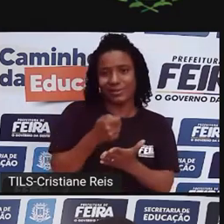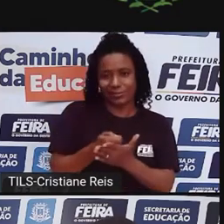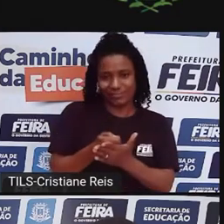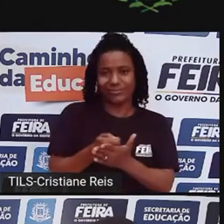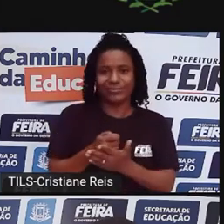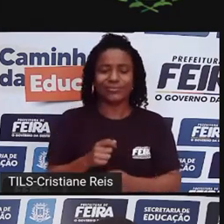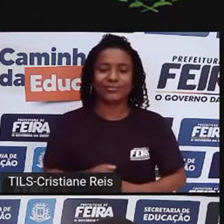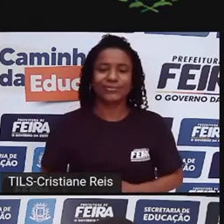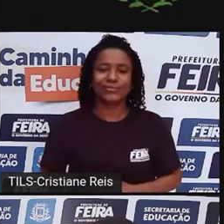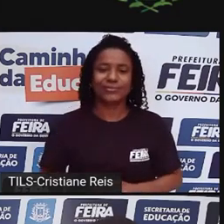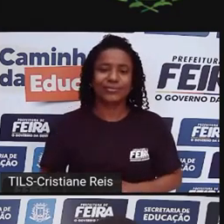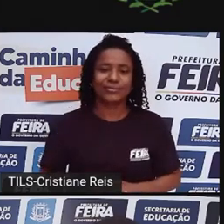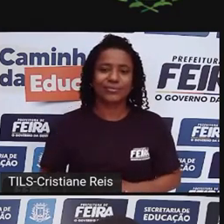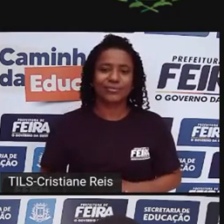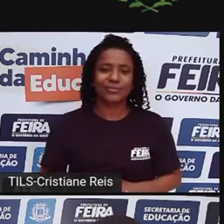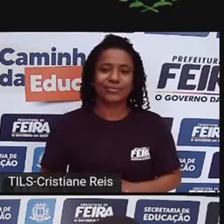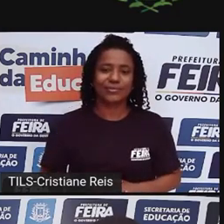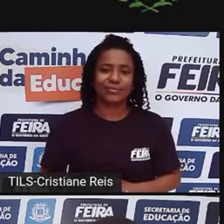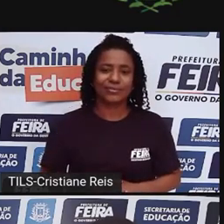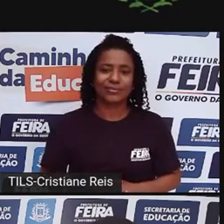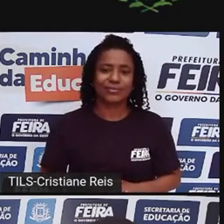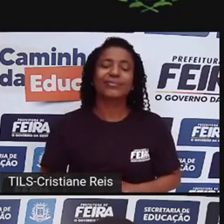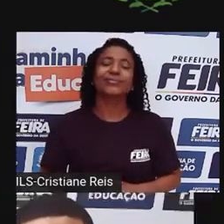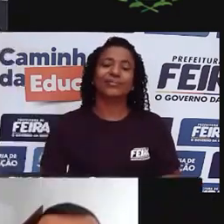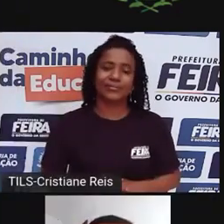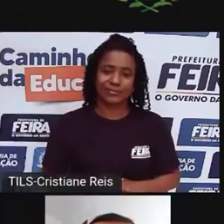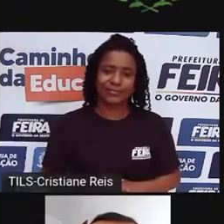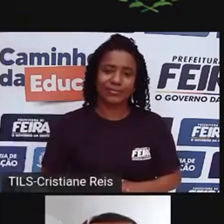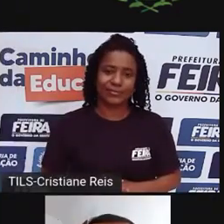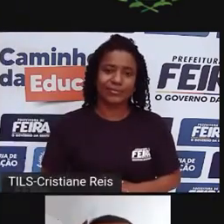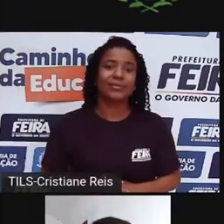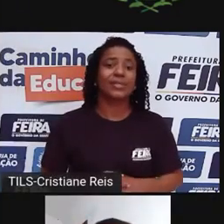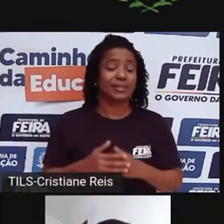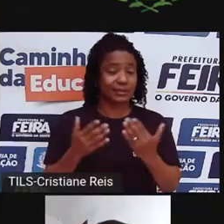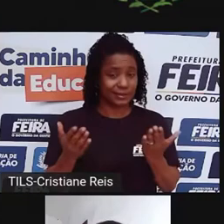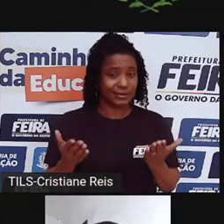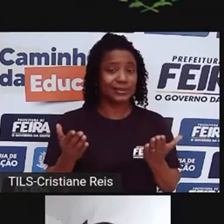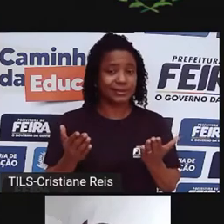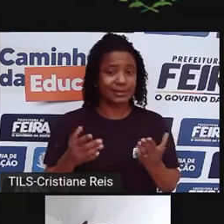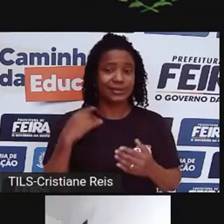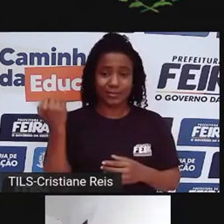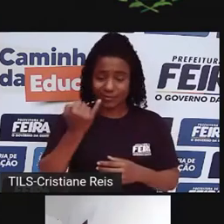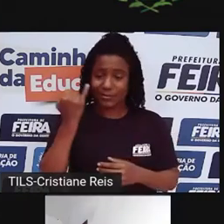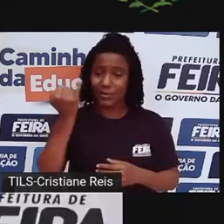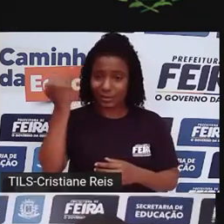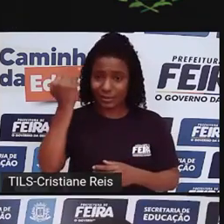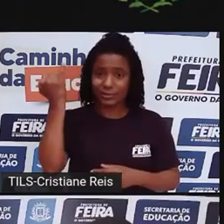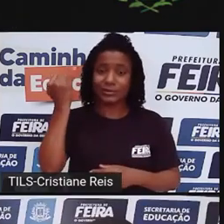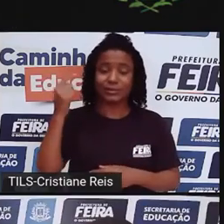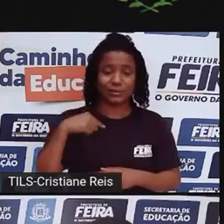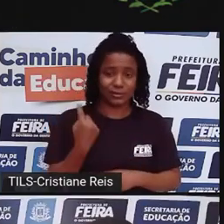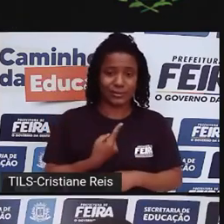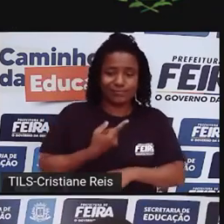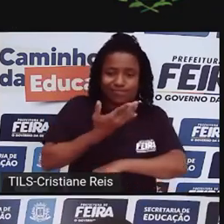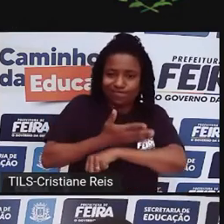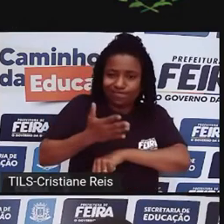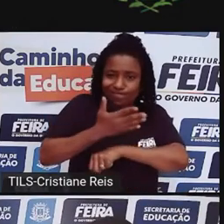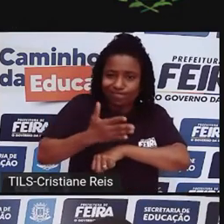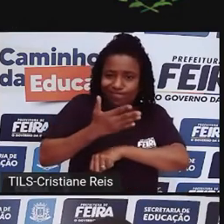necessário que vá para a prática, né? Para a prática. A prática é praticar com o seu próprio corpo. Quem é você?